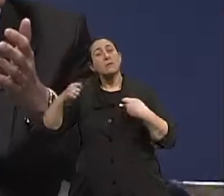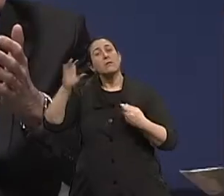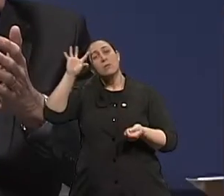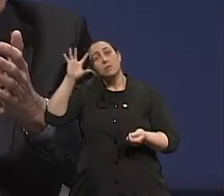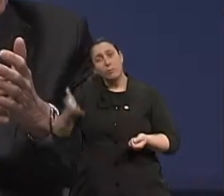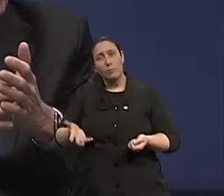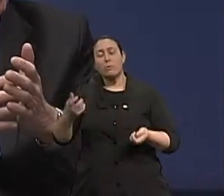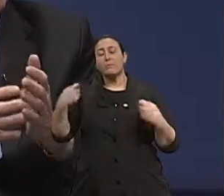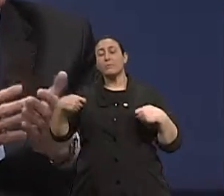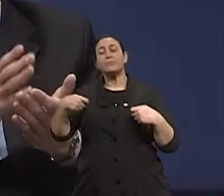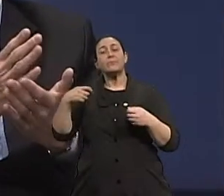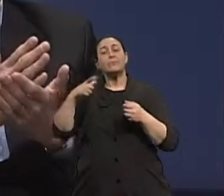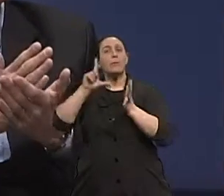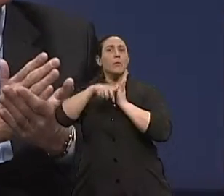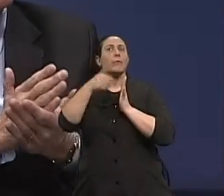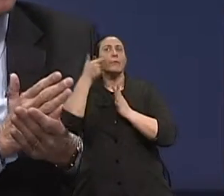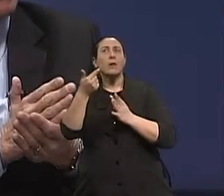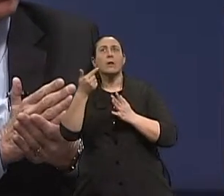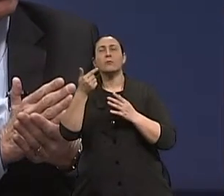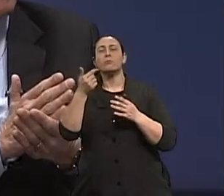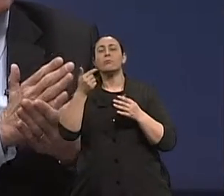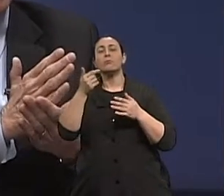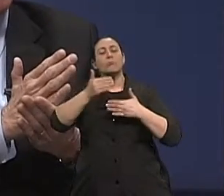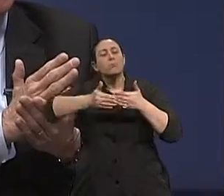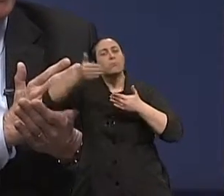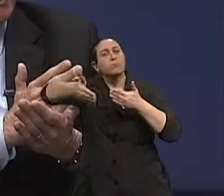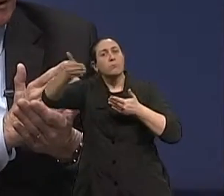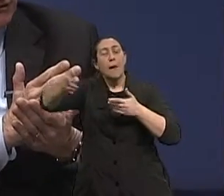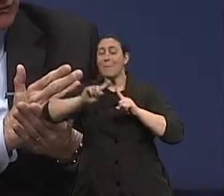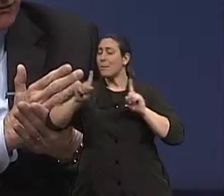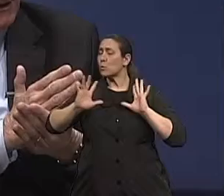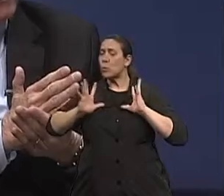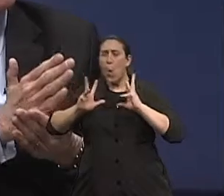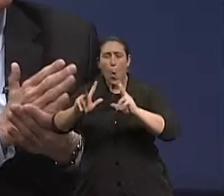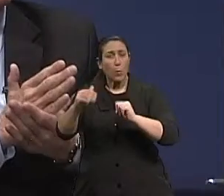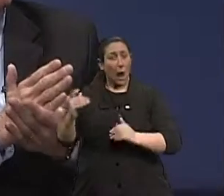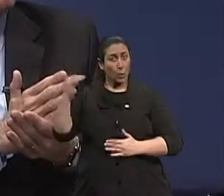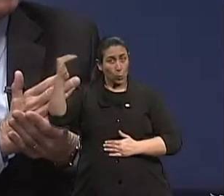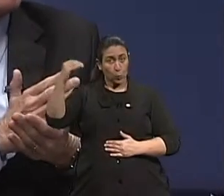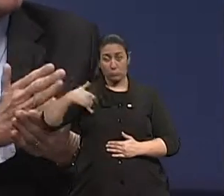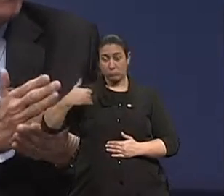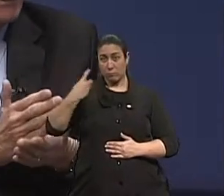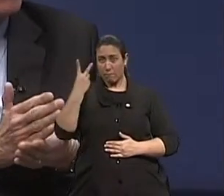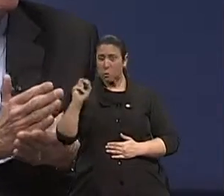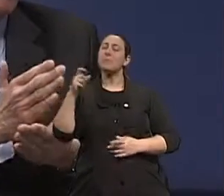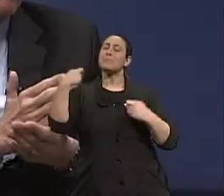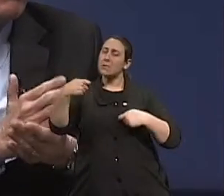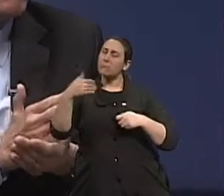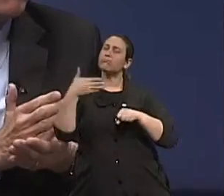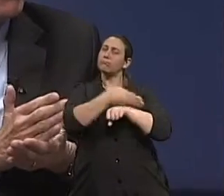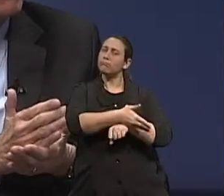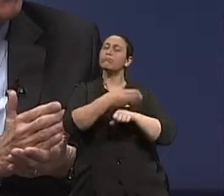intervalo das próximas consultas. Mas todo adulto, a partir dos 20 anos, já deve consultar um geriátrico